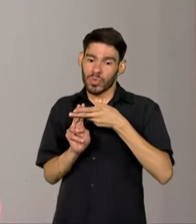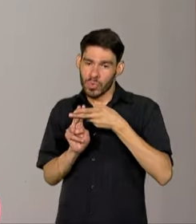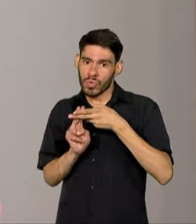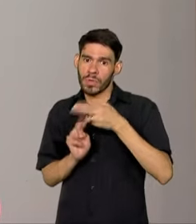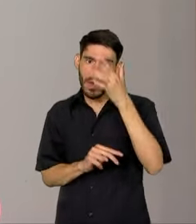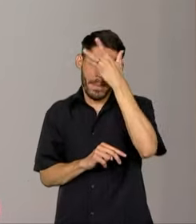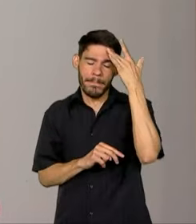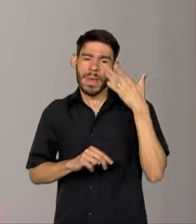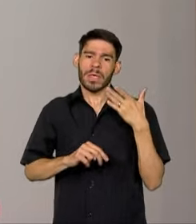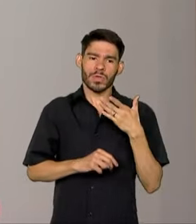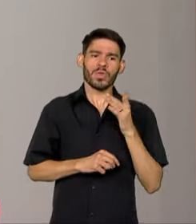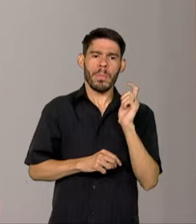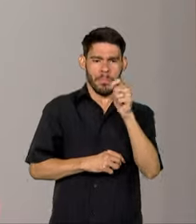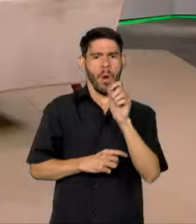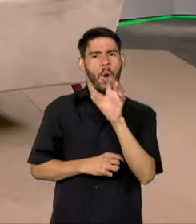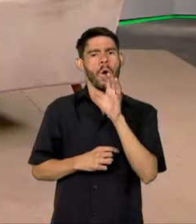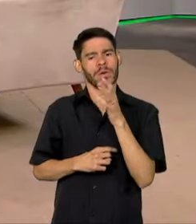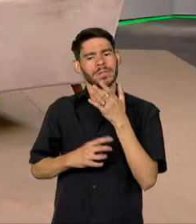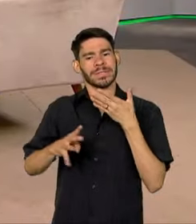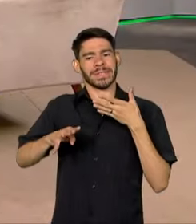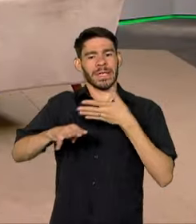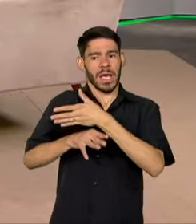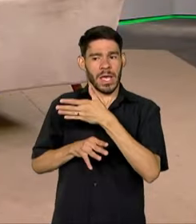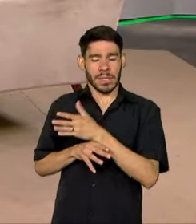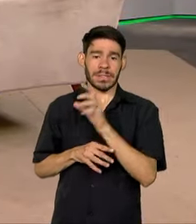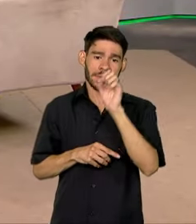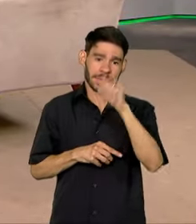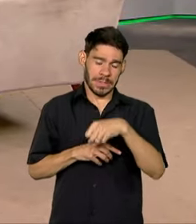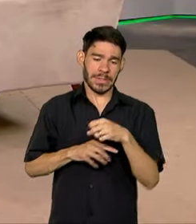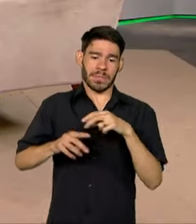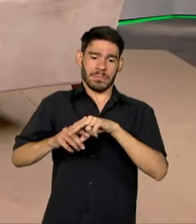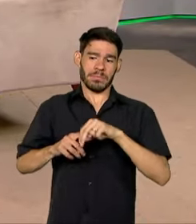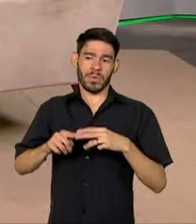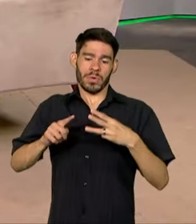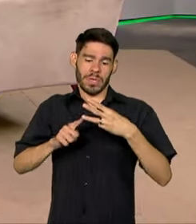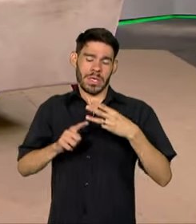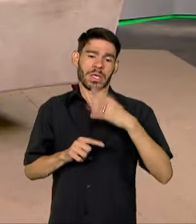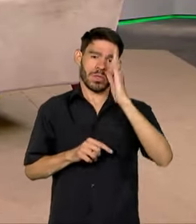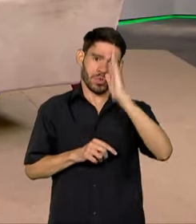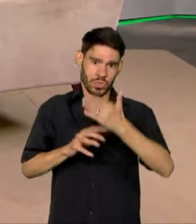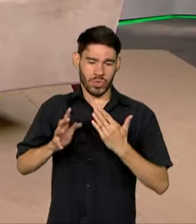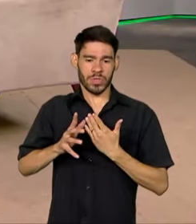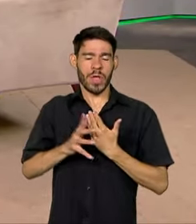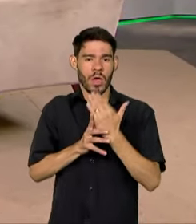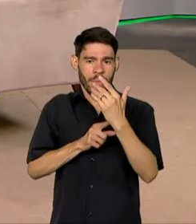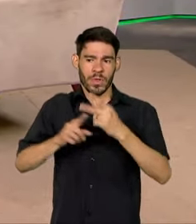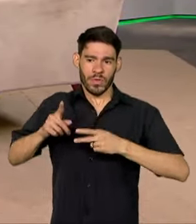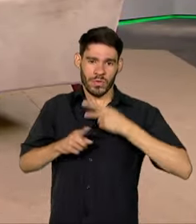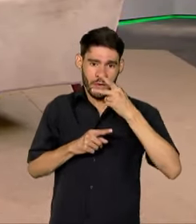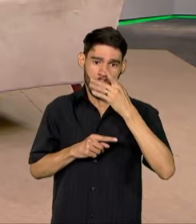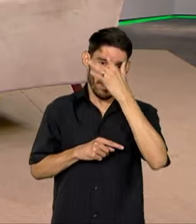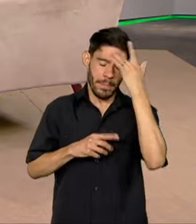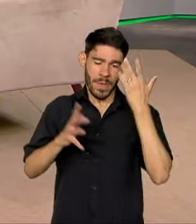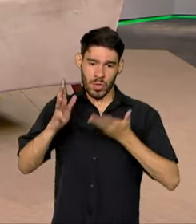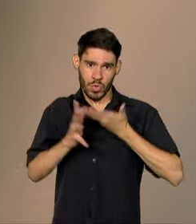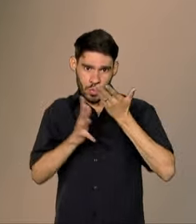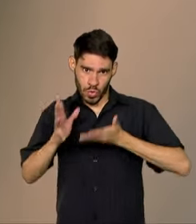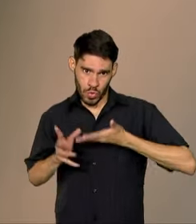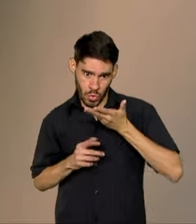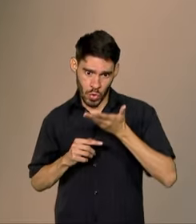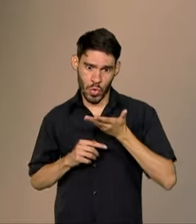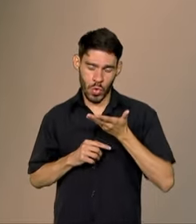as pessoas podem ter acesso. Exatamente. Por isso, nós já atingimos a terceira meta que a gente começou a conversar aqui. Quem se trata,